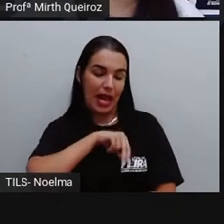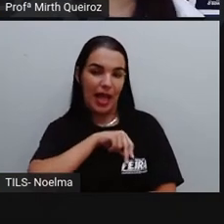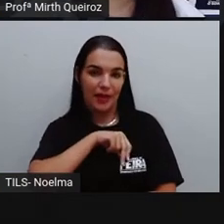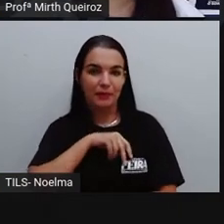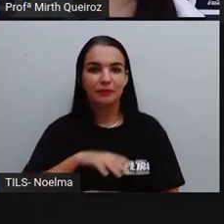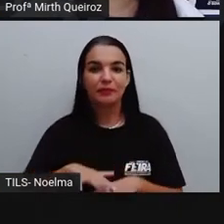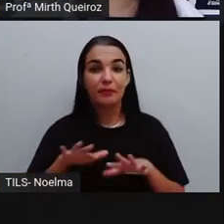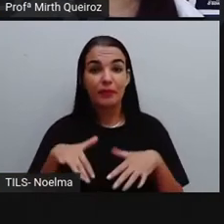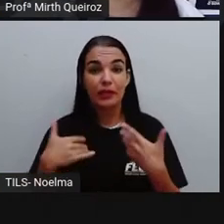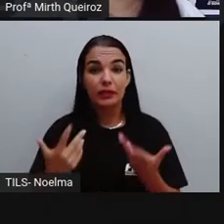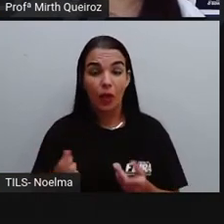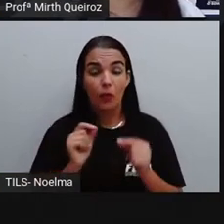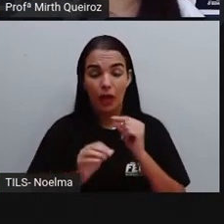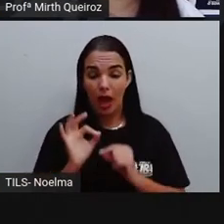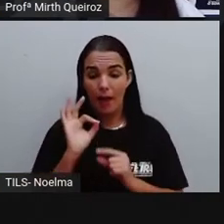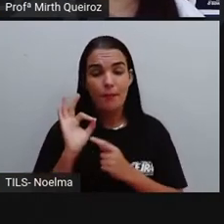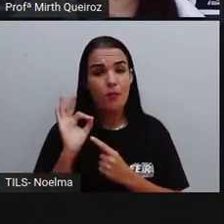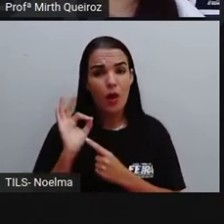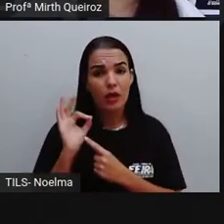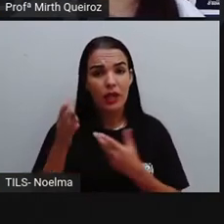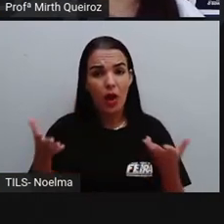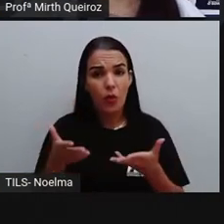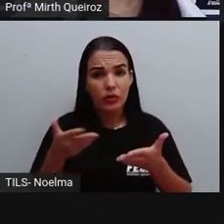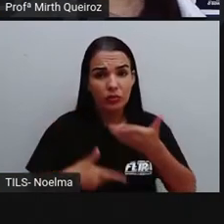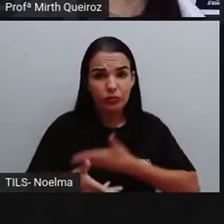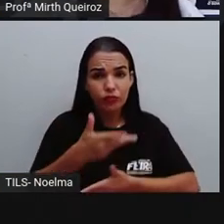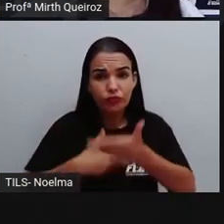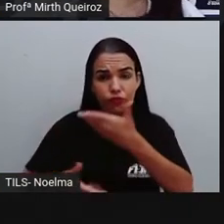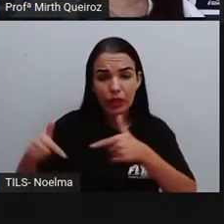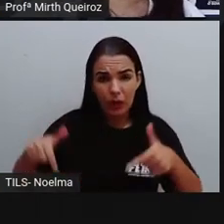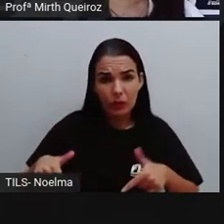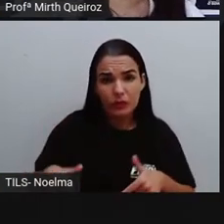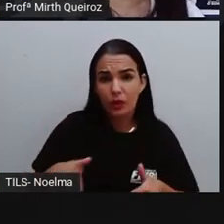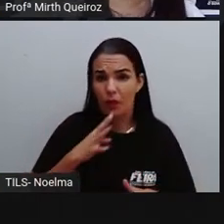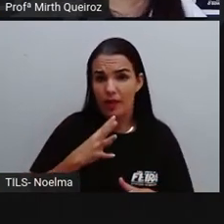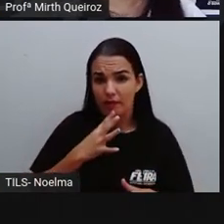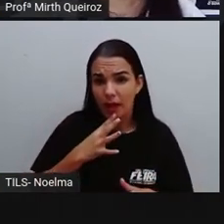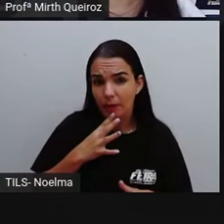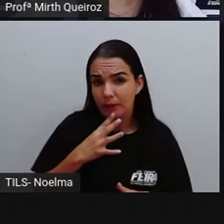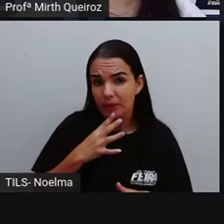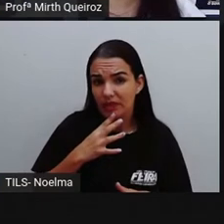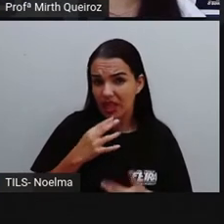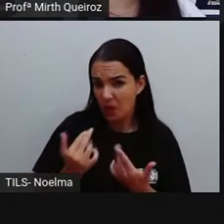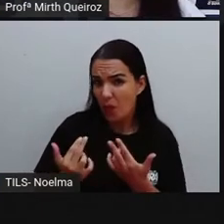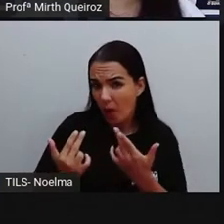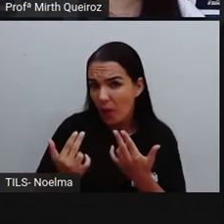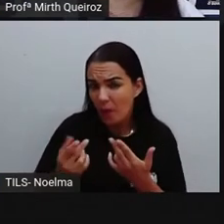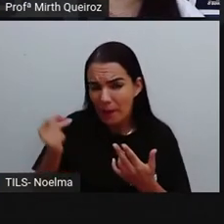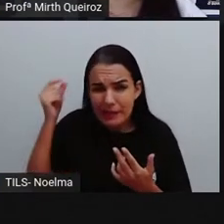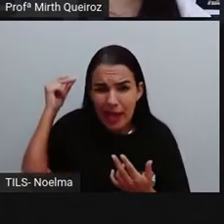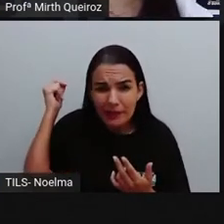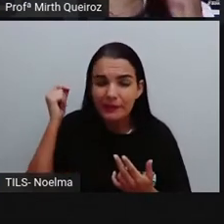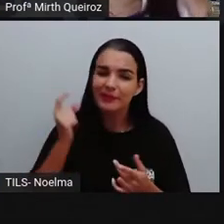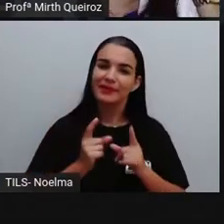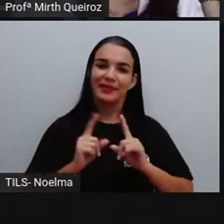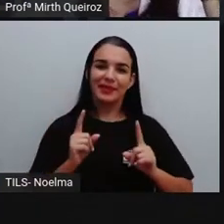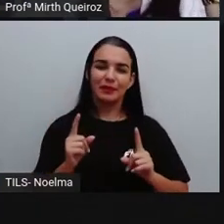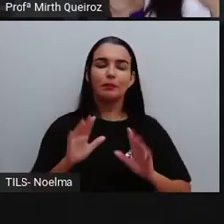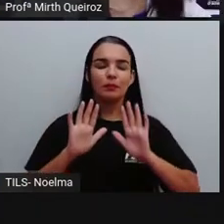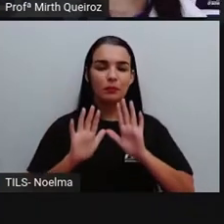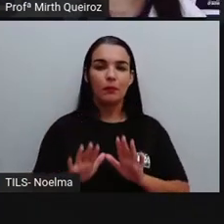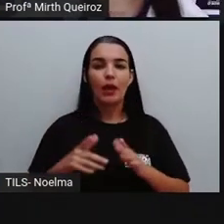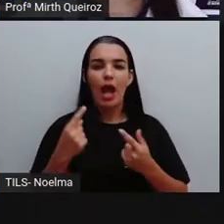que conhecemos hoje nem sempre foi assim. Em alguns lugares, continua não sendo. Olha só.